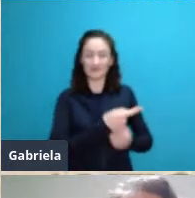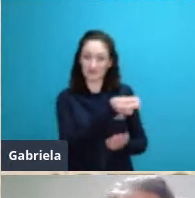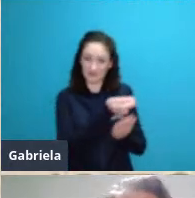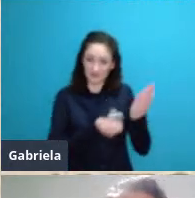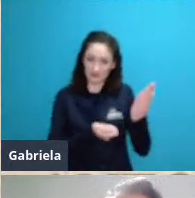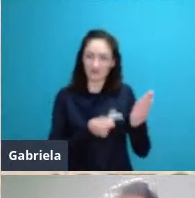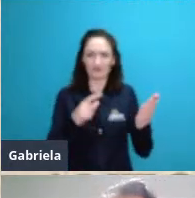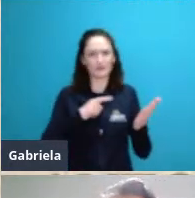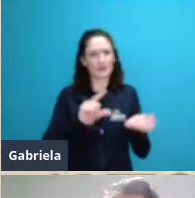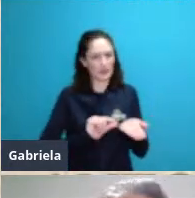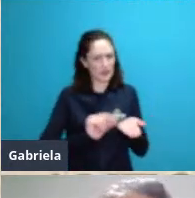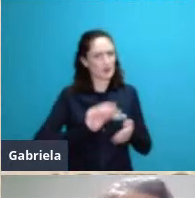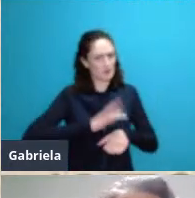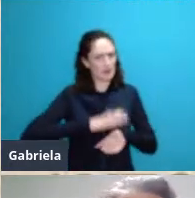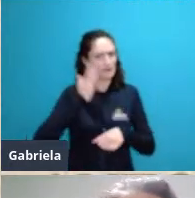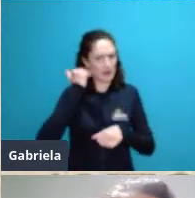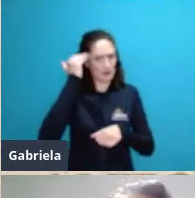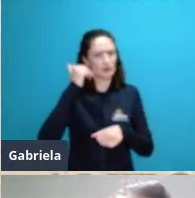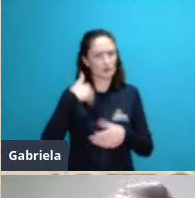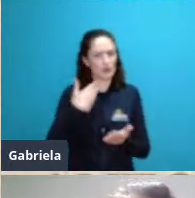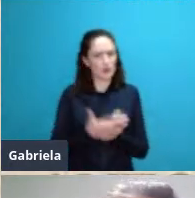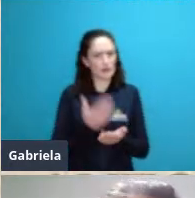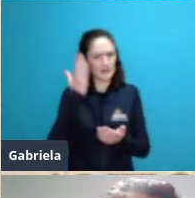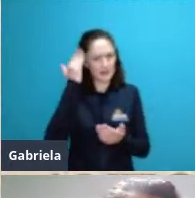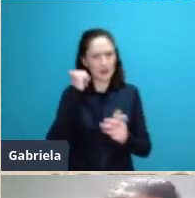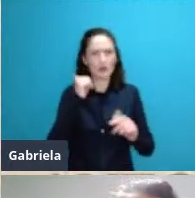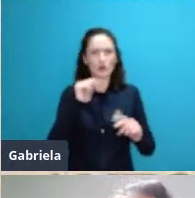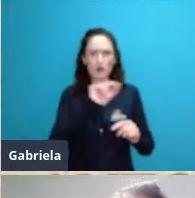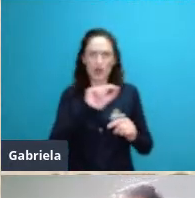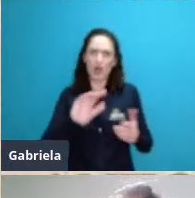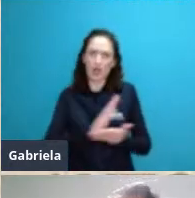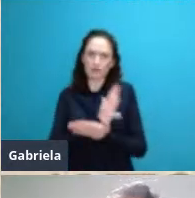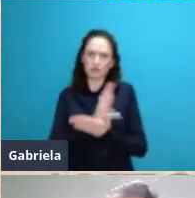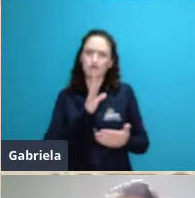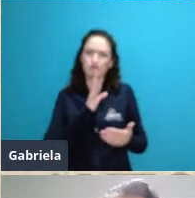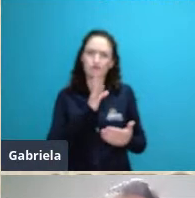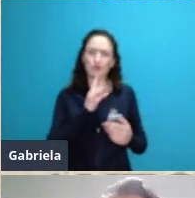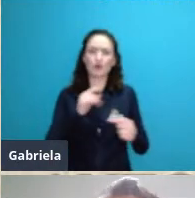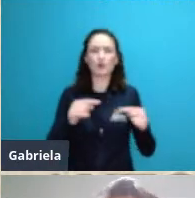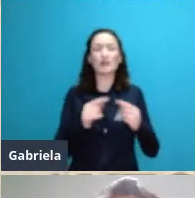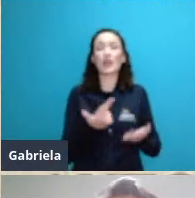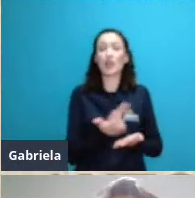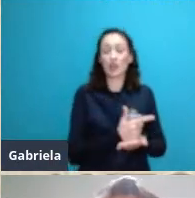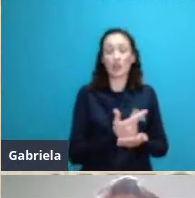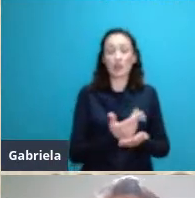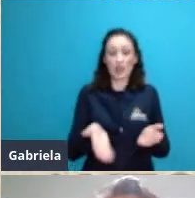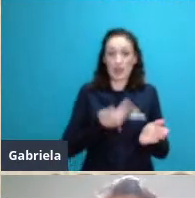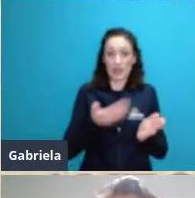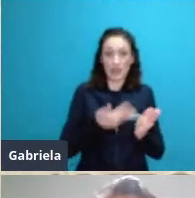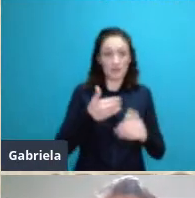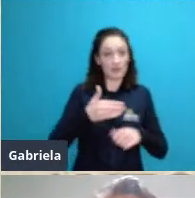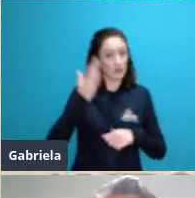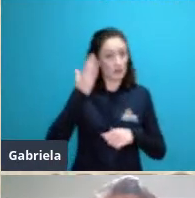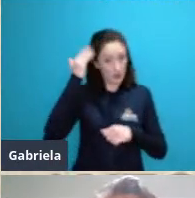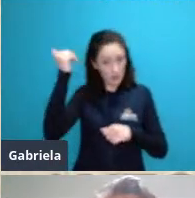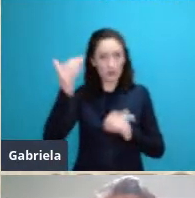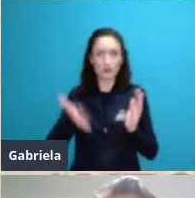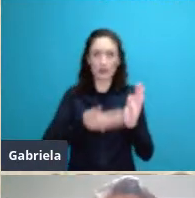conhecido até hoje na Science uma das maiores revistas mais importantes revistas